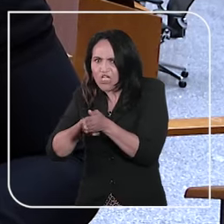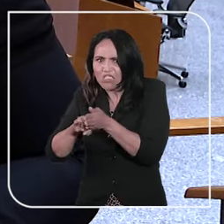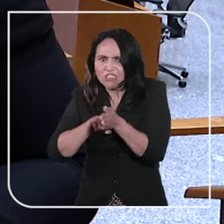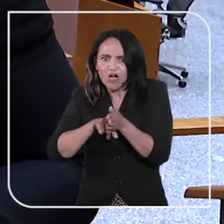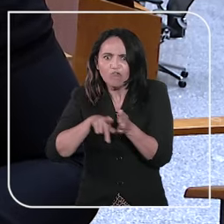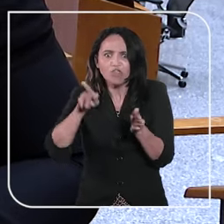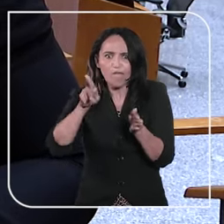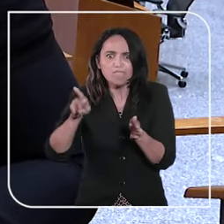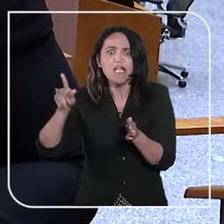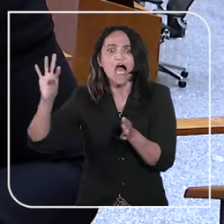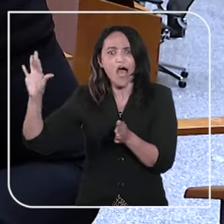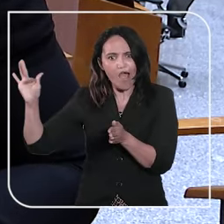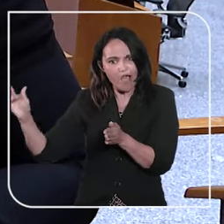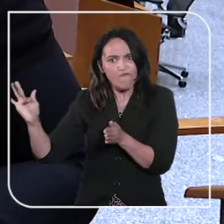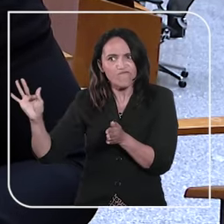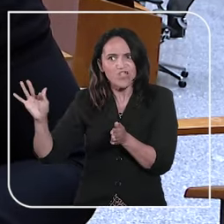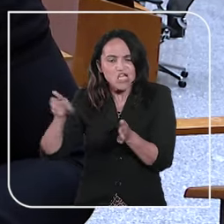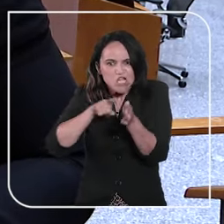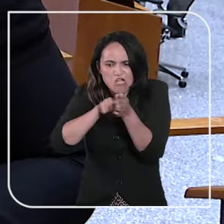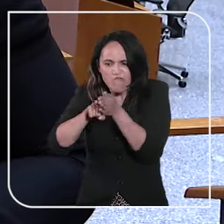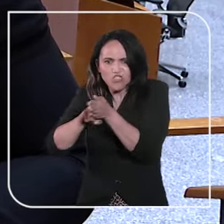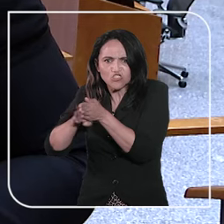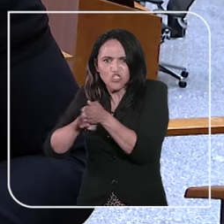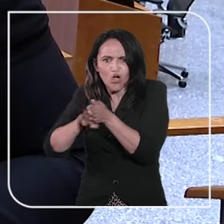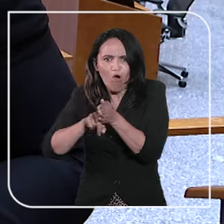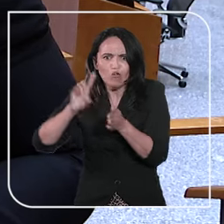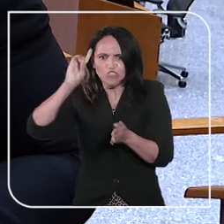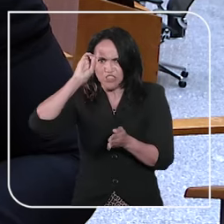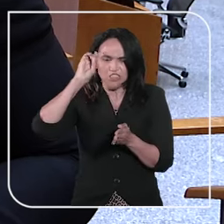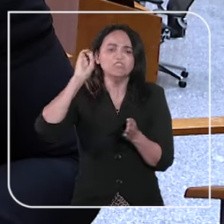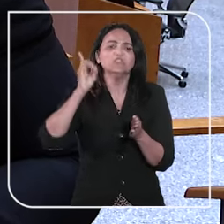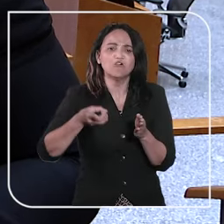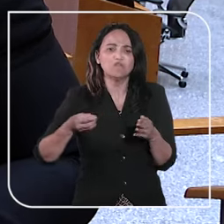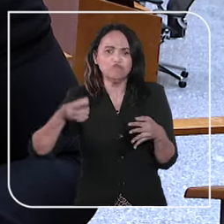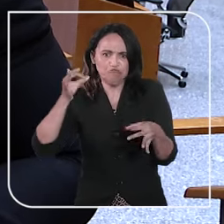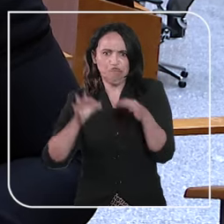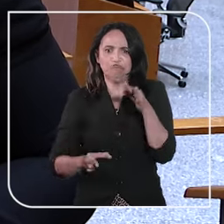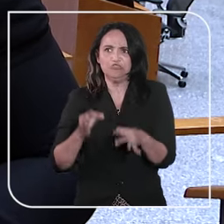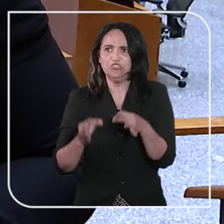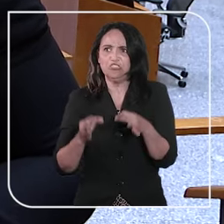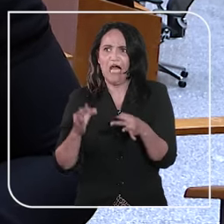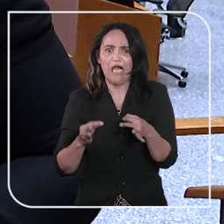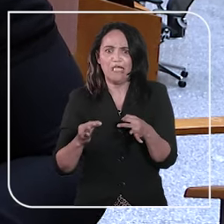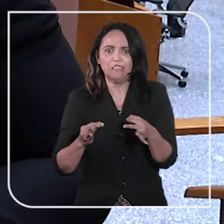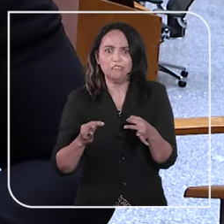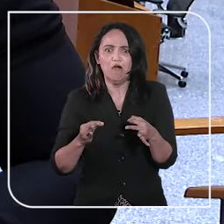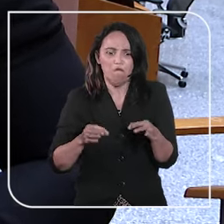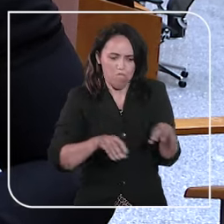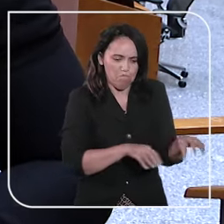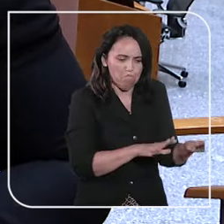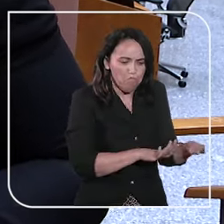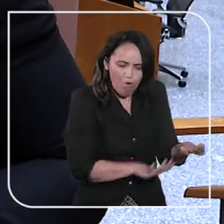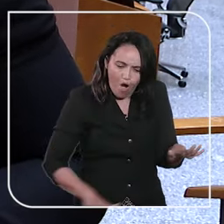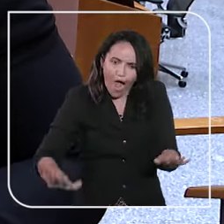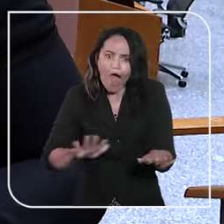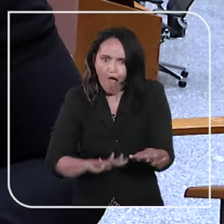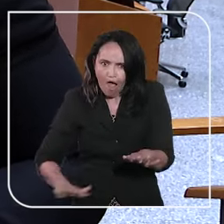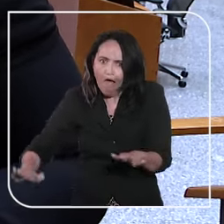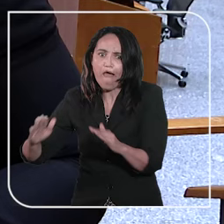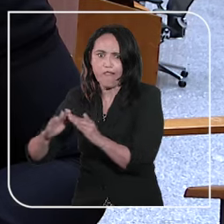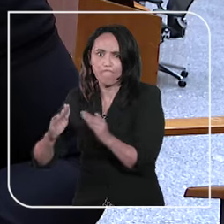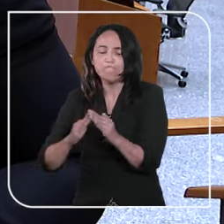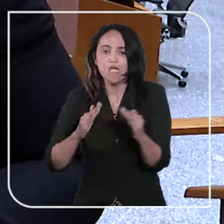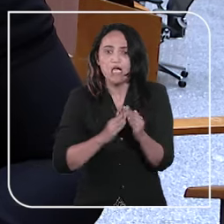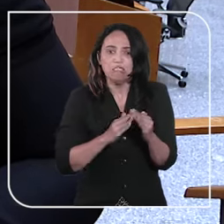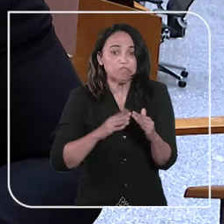Federal investigou um esquema de vendas de decisões judiciais relacionadas a disputas de terra. No Superior Tribunal de Justiça,